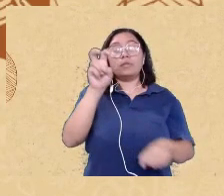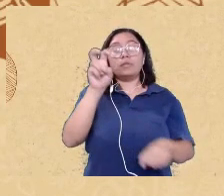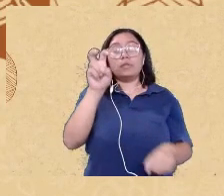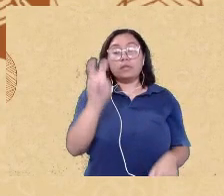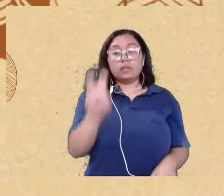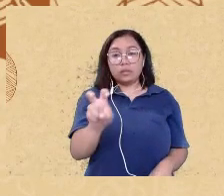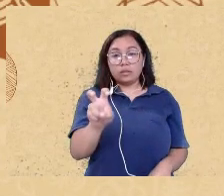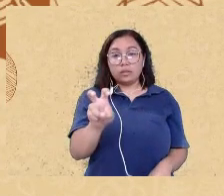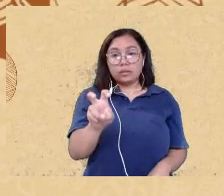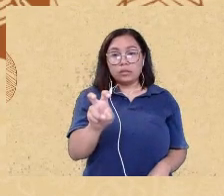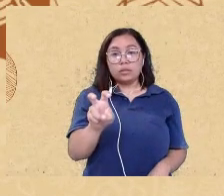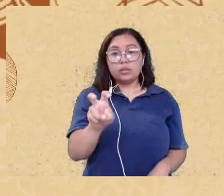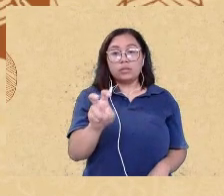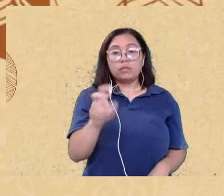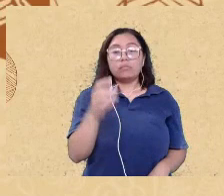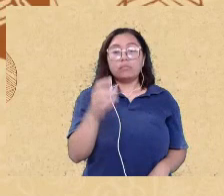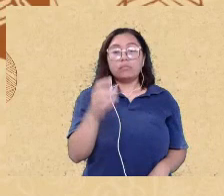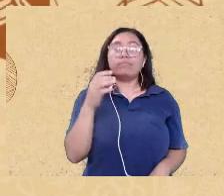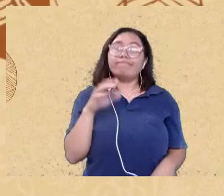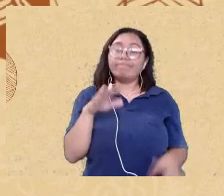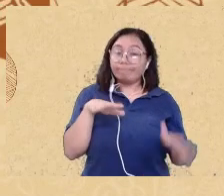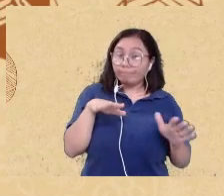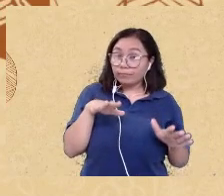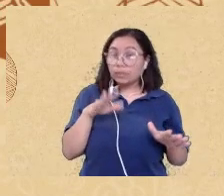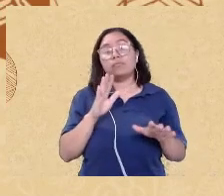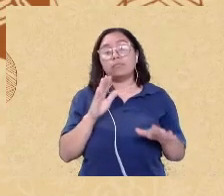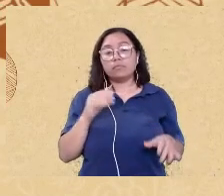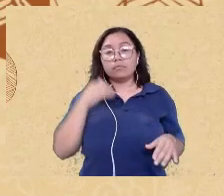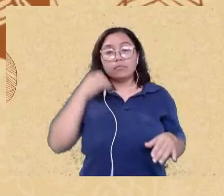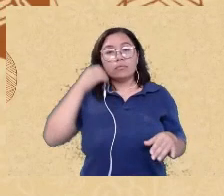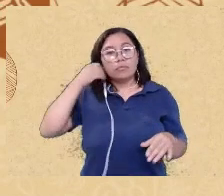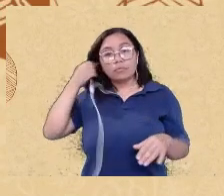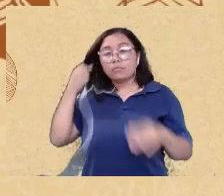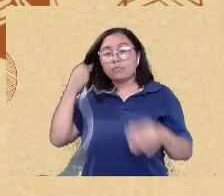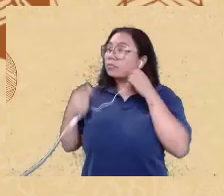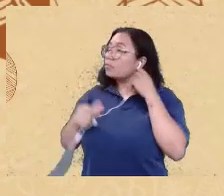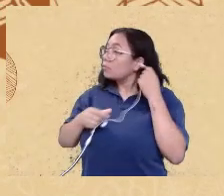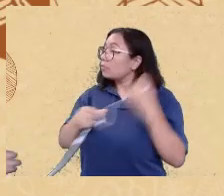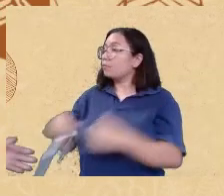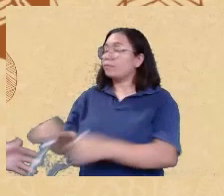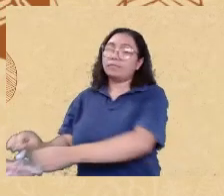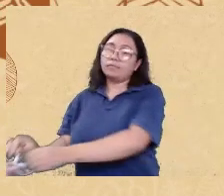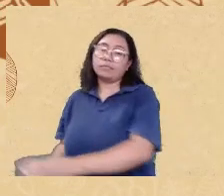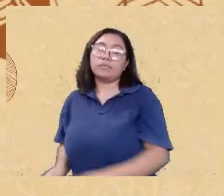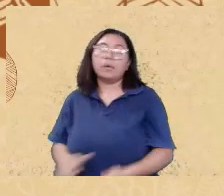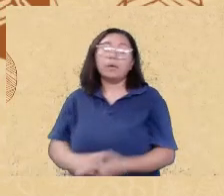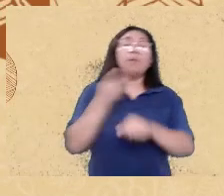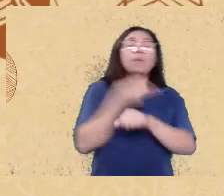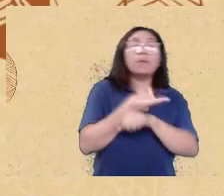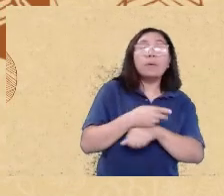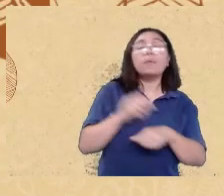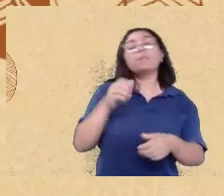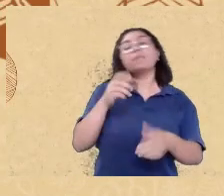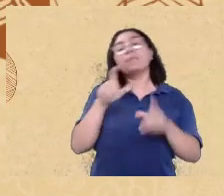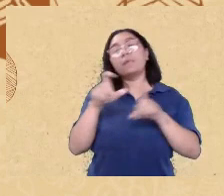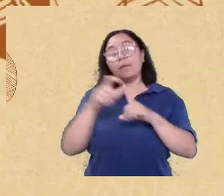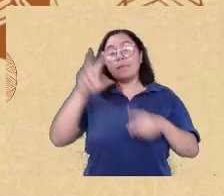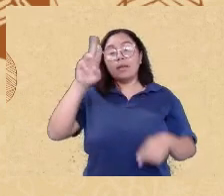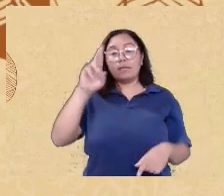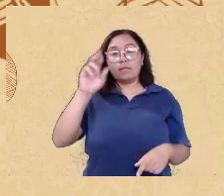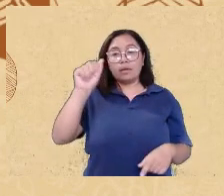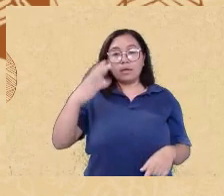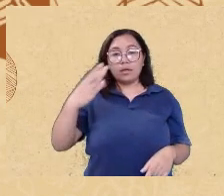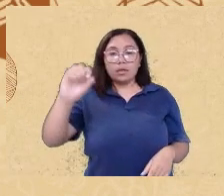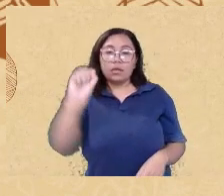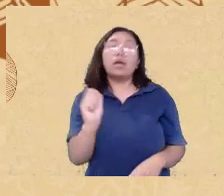na verdade quatro por cinco marcadores nós buscamos pela palavra raça e não aparecia muitas decisões